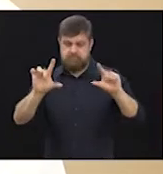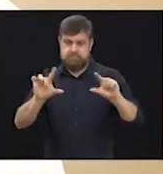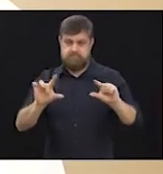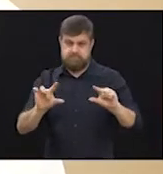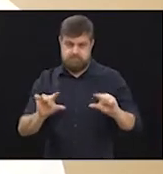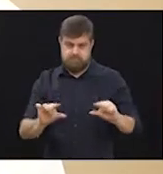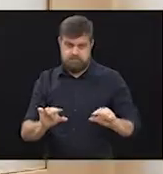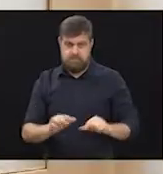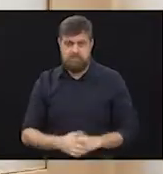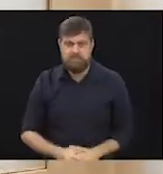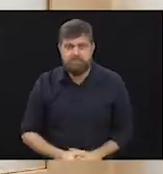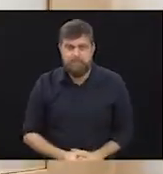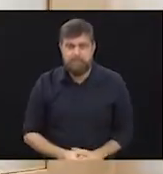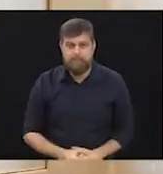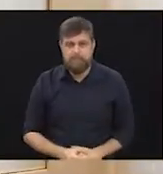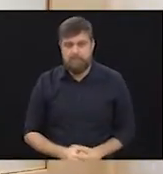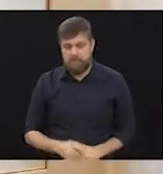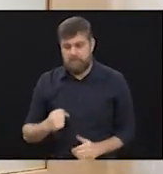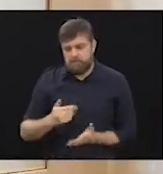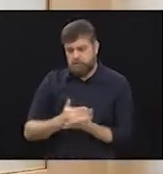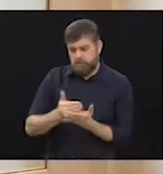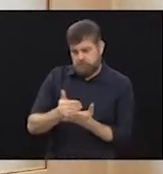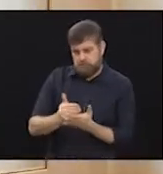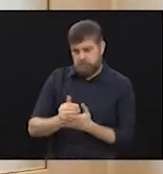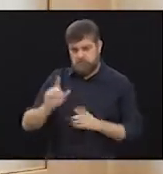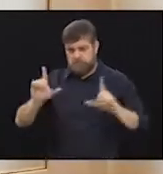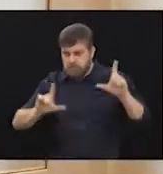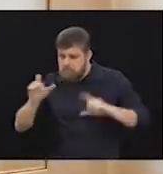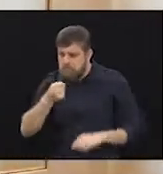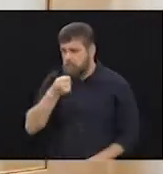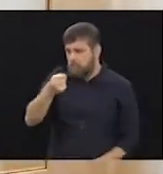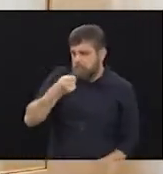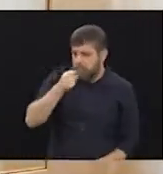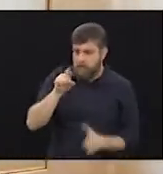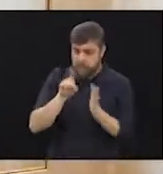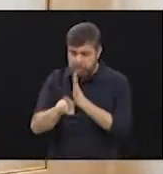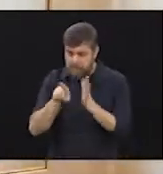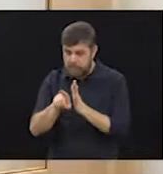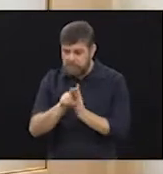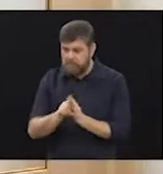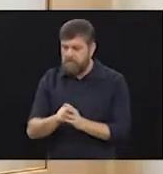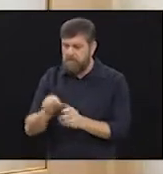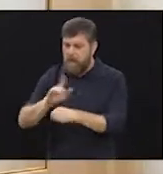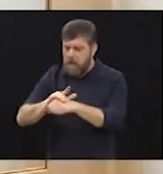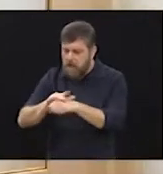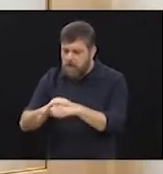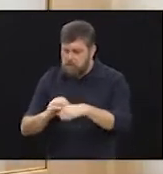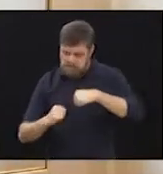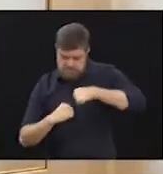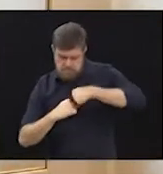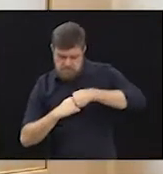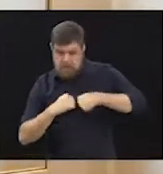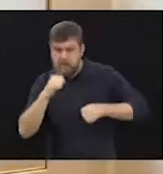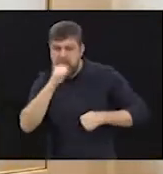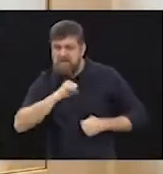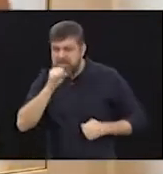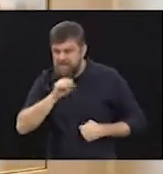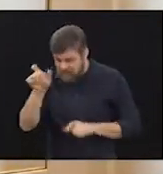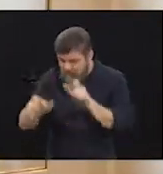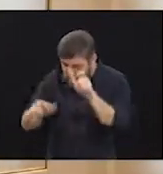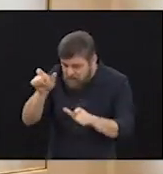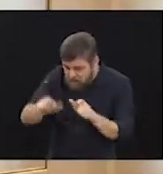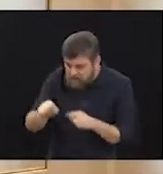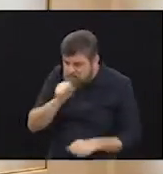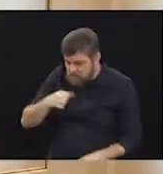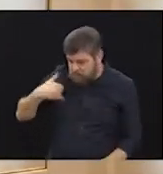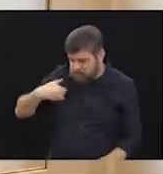daquela osteoartrite. Bom, nós começamos o programa falando que a gente atribui artrite, artrose, reumatismo às